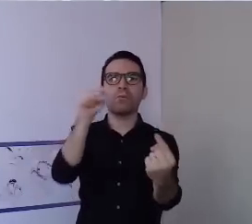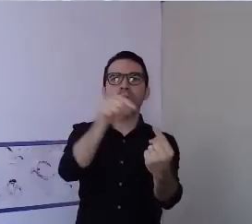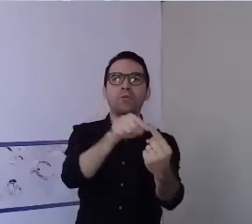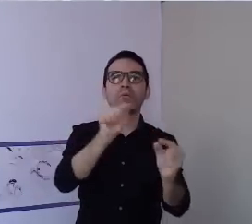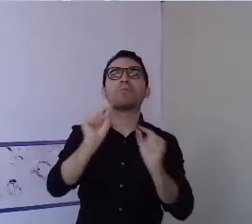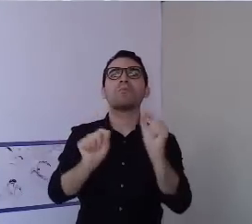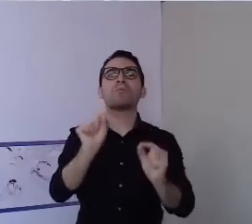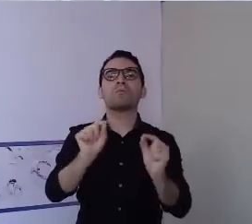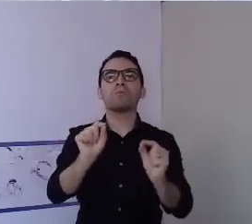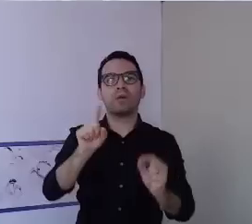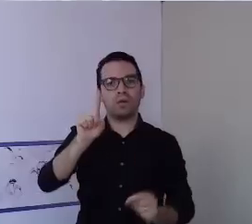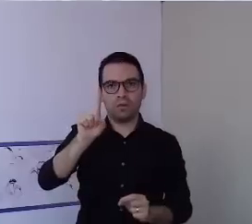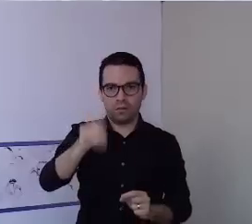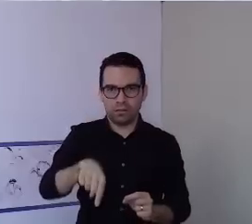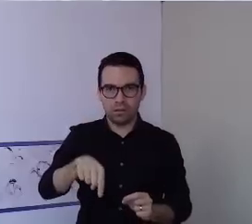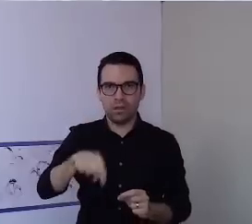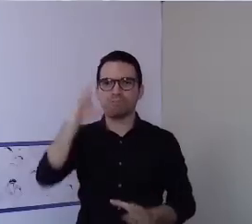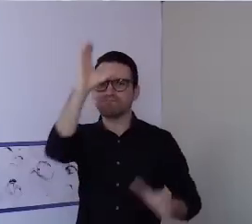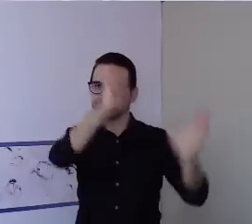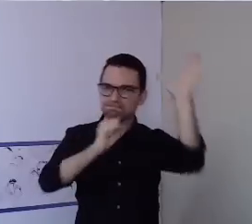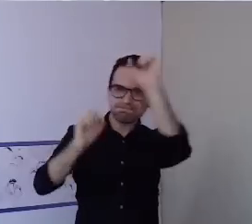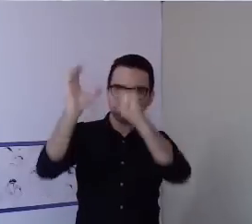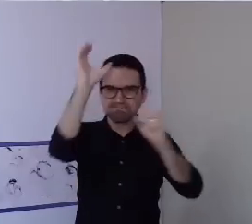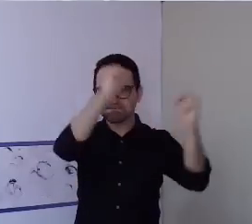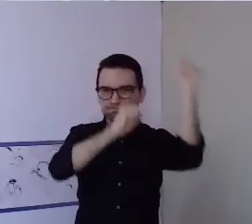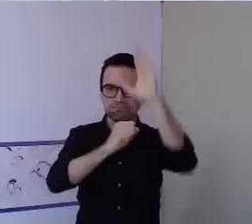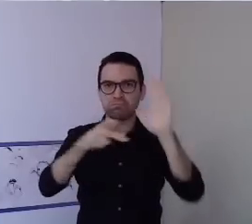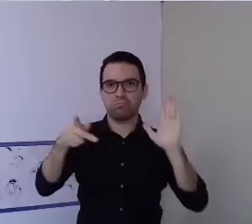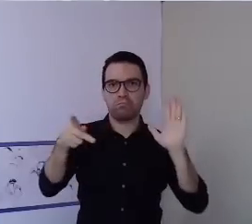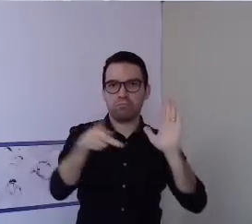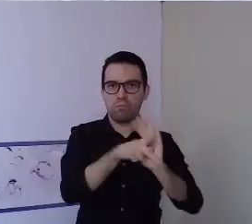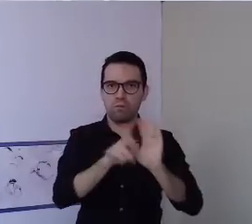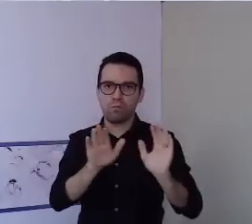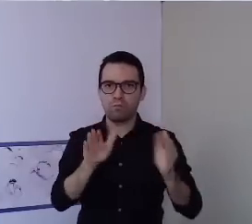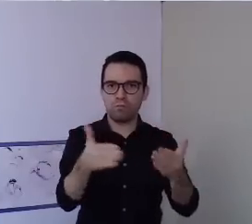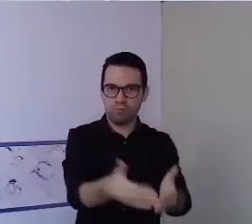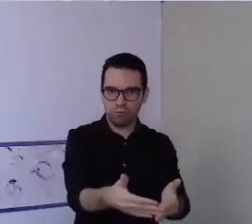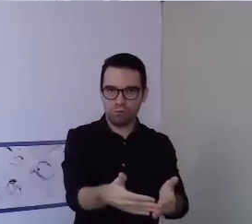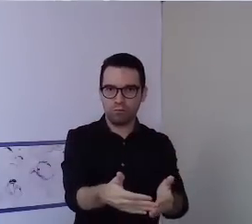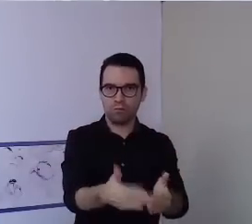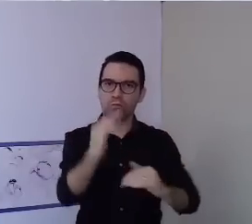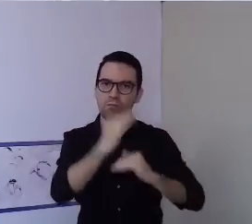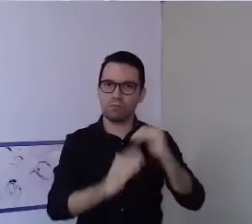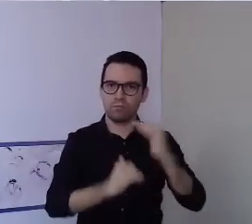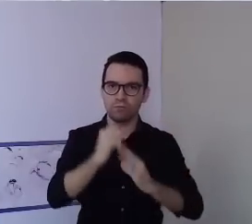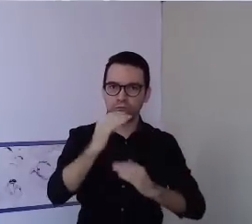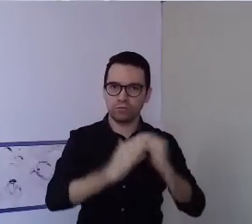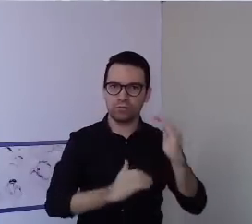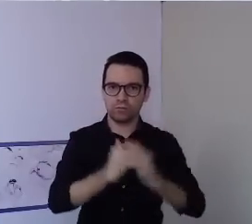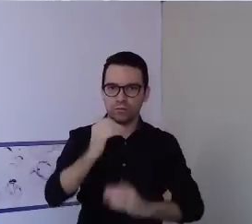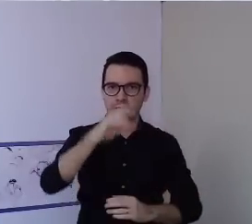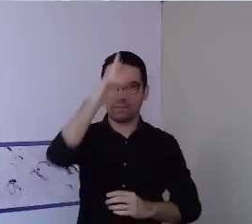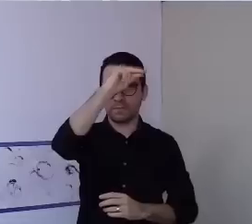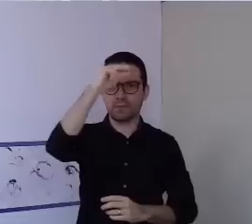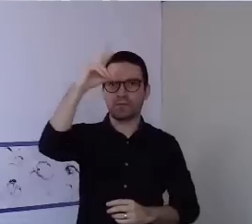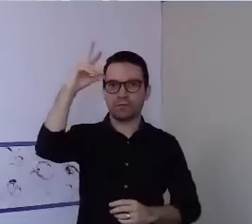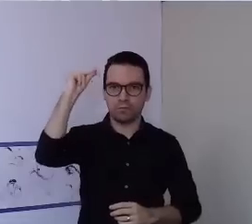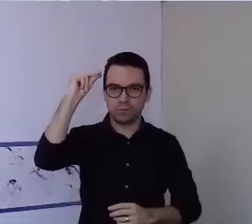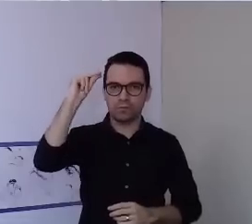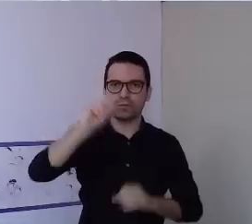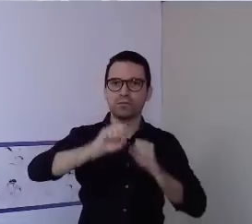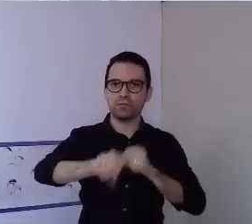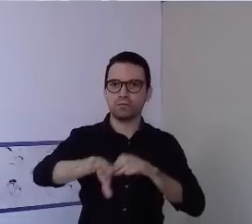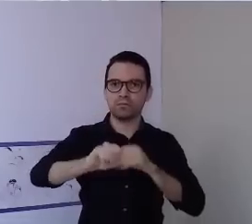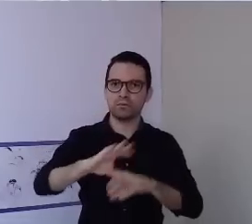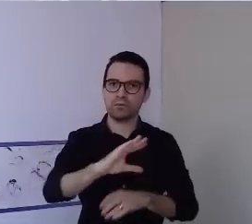é possibilitar o conhecimento especializado aos profissionais da Rede Municipal de Educação de Campo